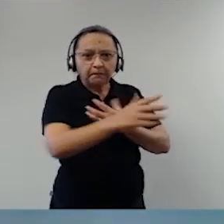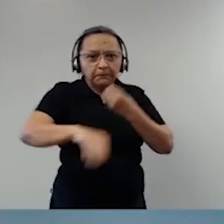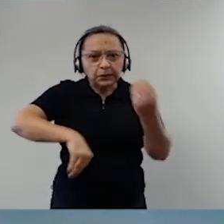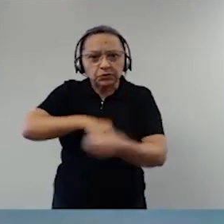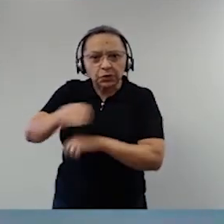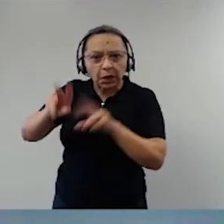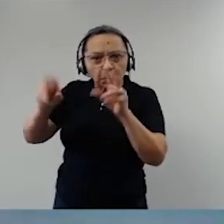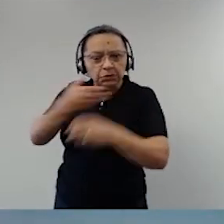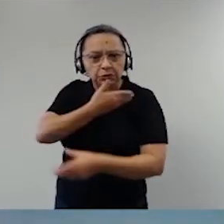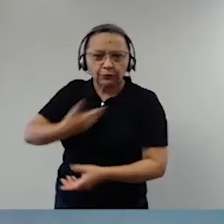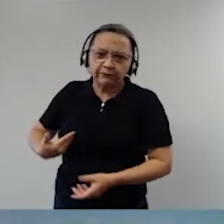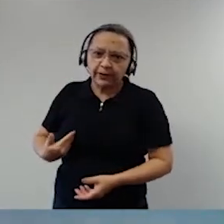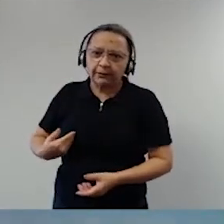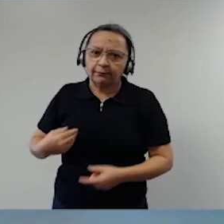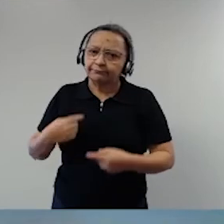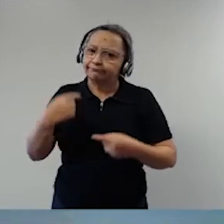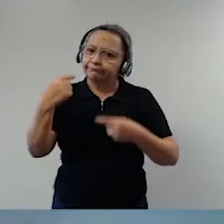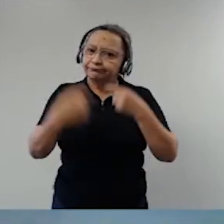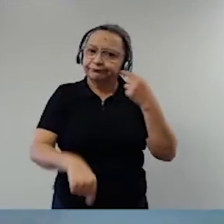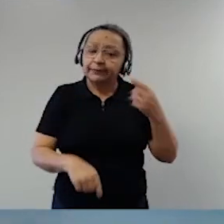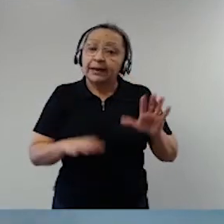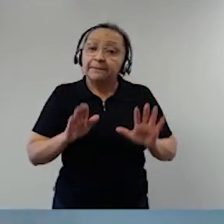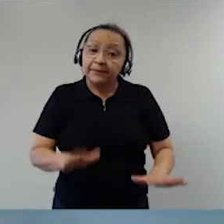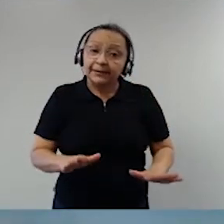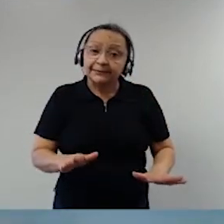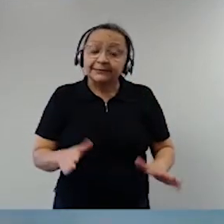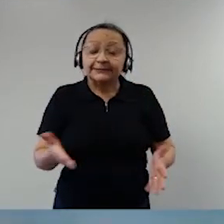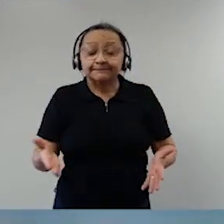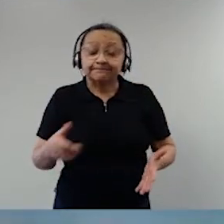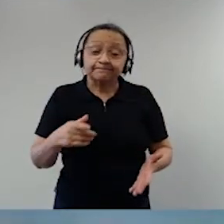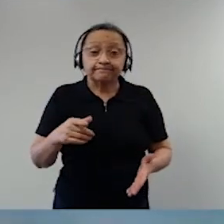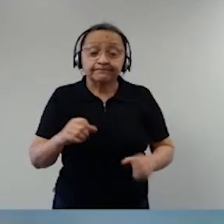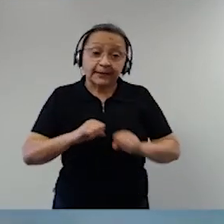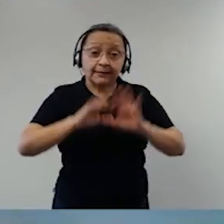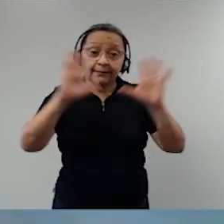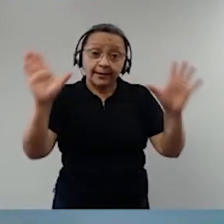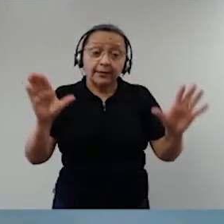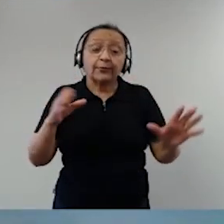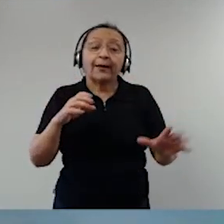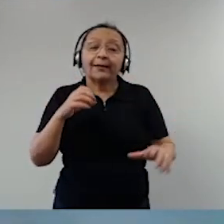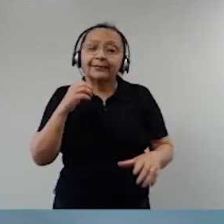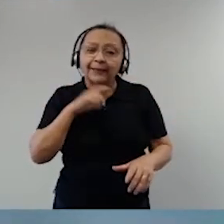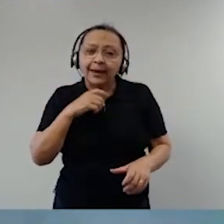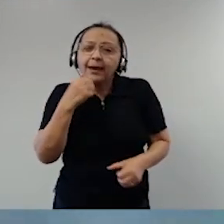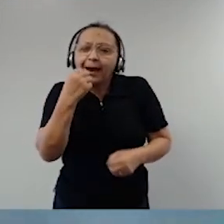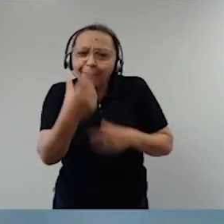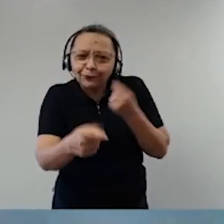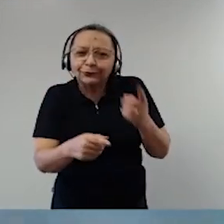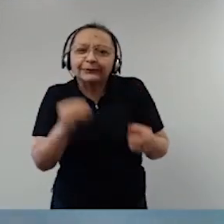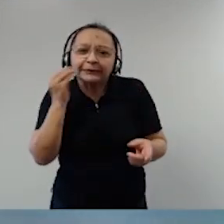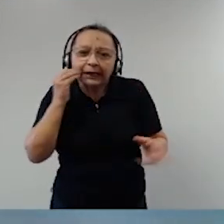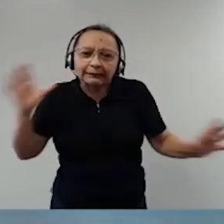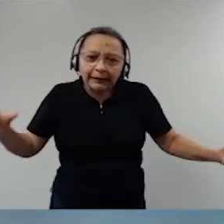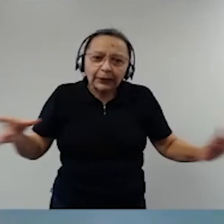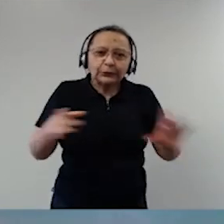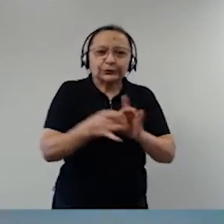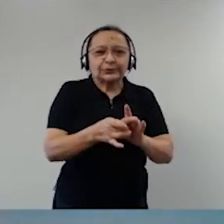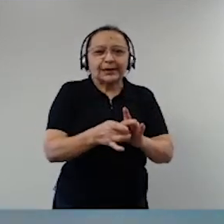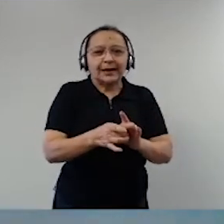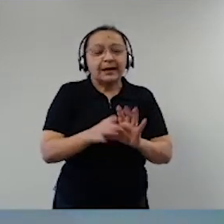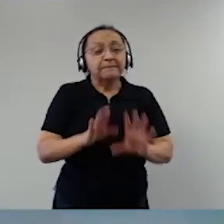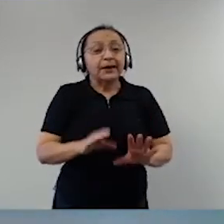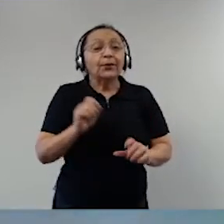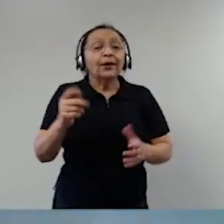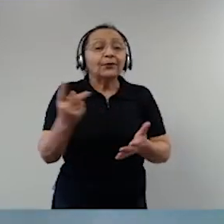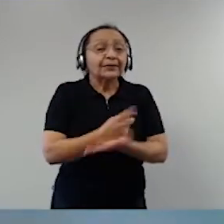Mas aí vem, claro, aqueles que às vezes tentam fazer essa vinculação. O que acontece quando a Força Armada